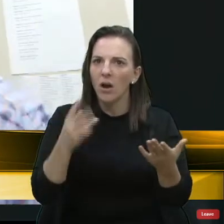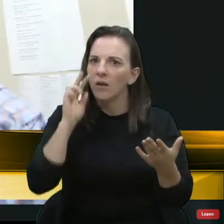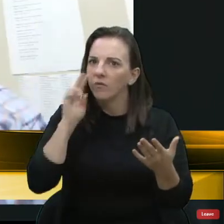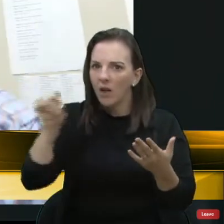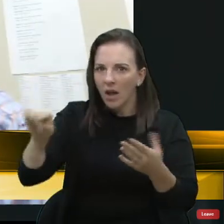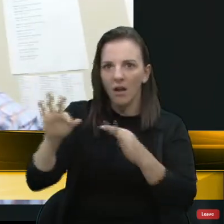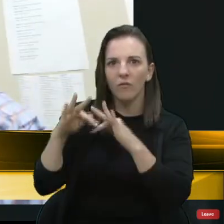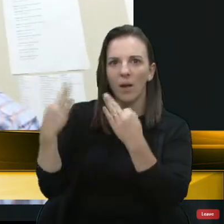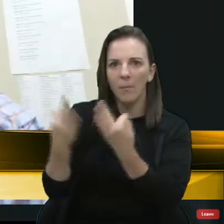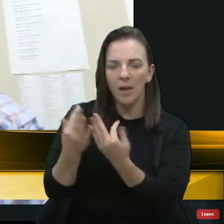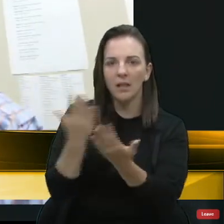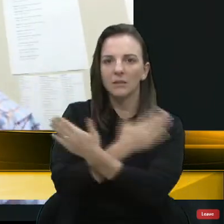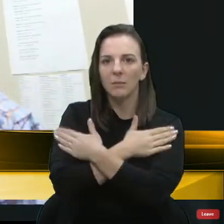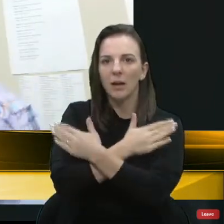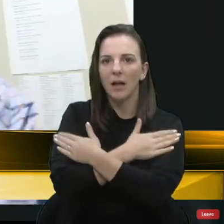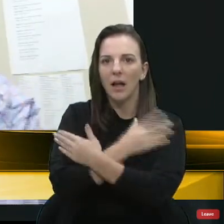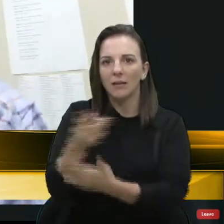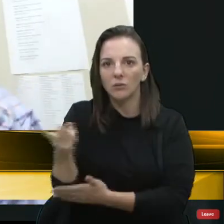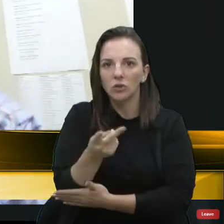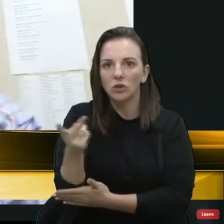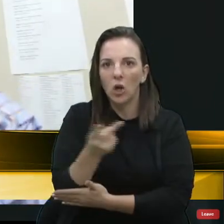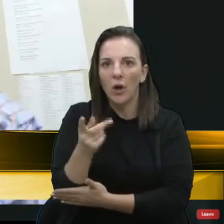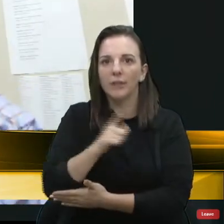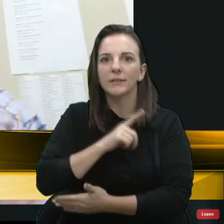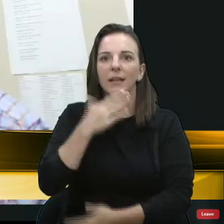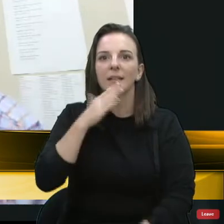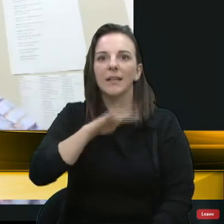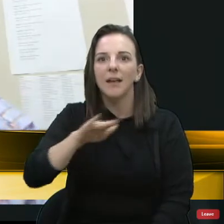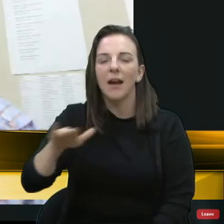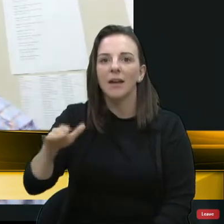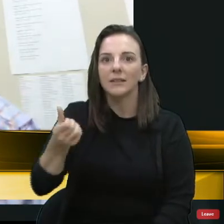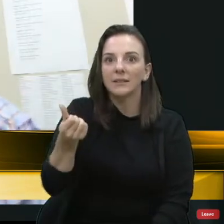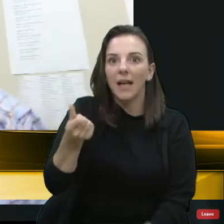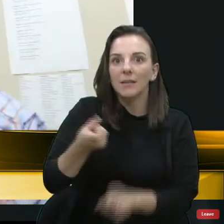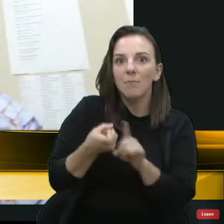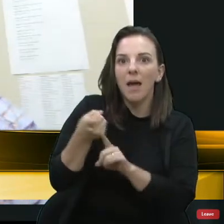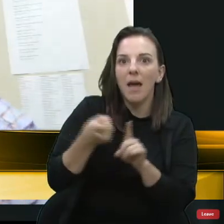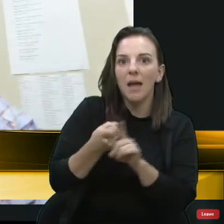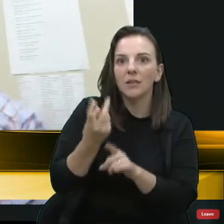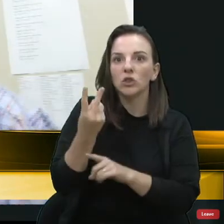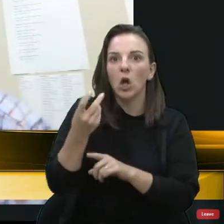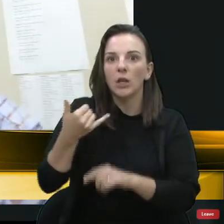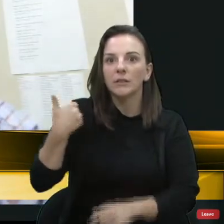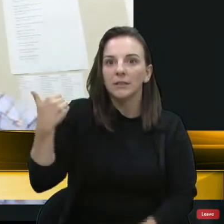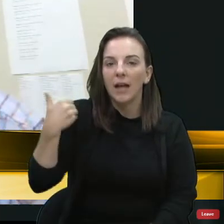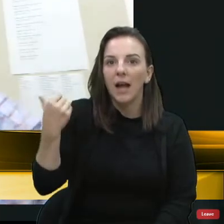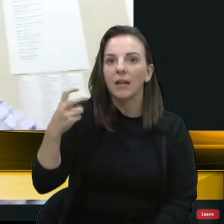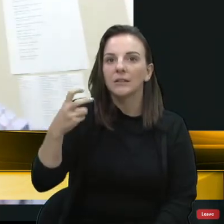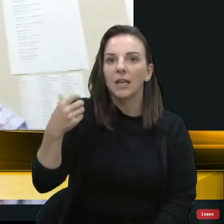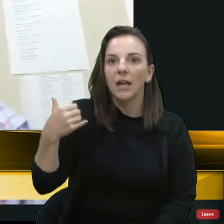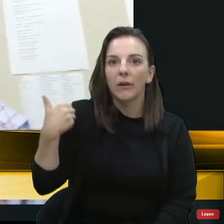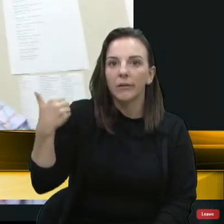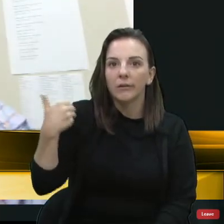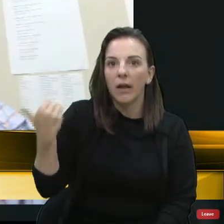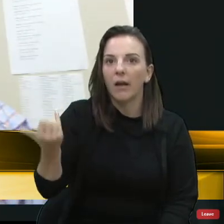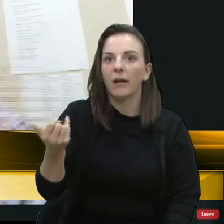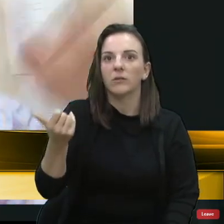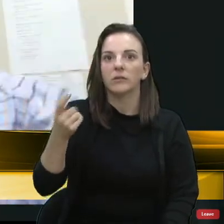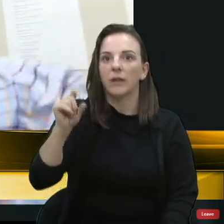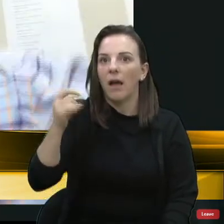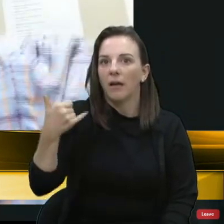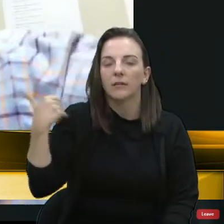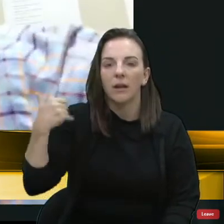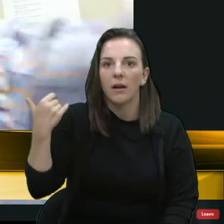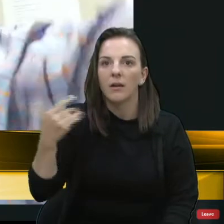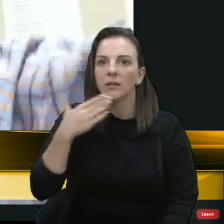que está lá, que está desempregada, que tem uma criança lá, de seis meses, dois anos, cinco anos, dez anos, se